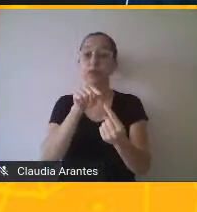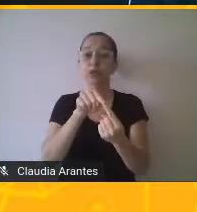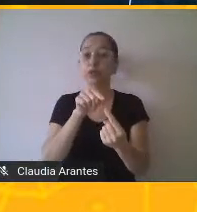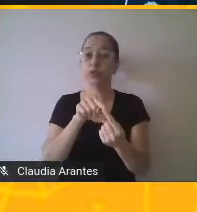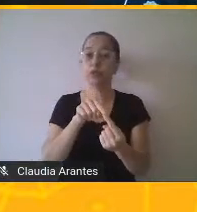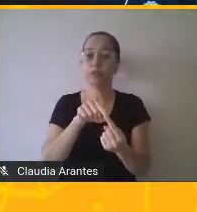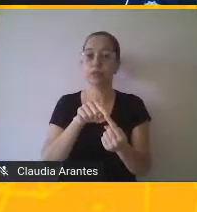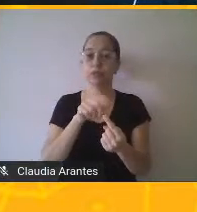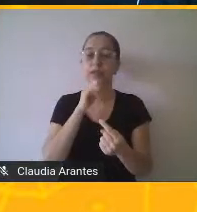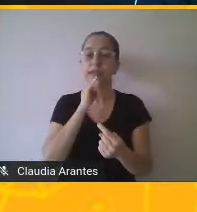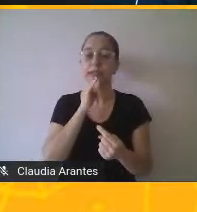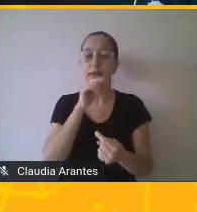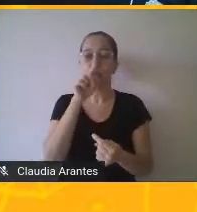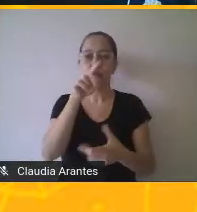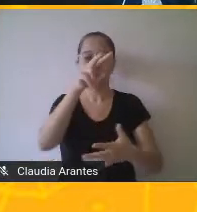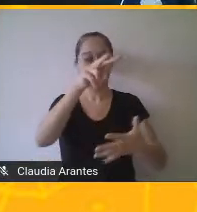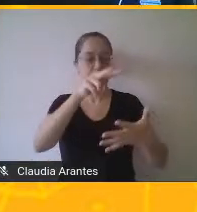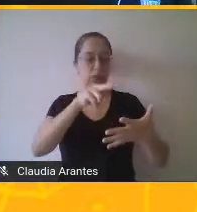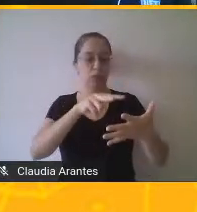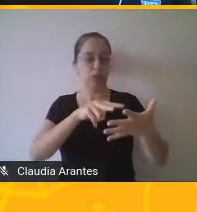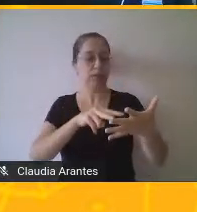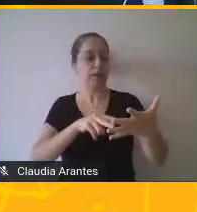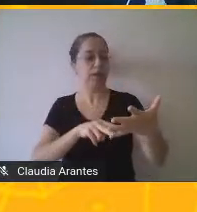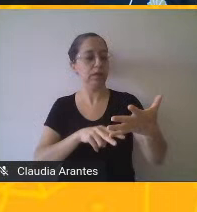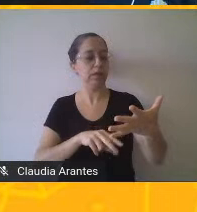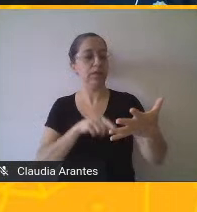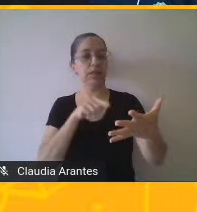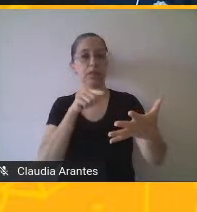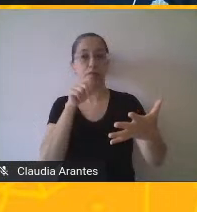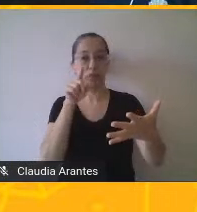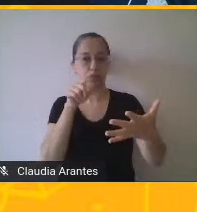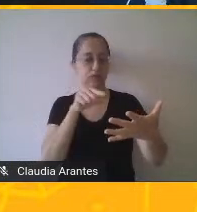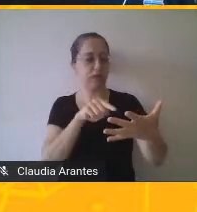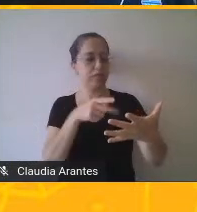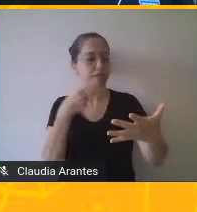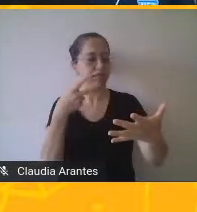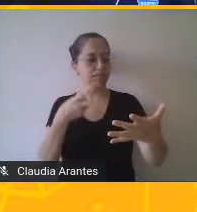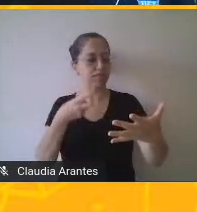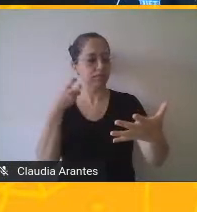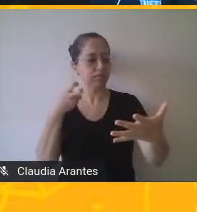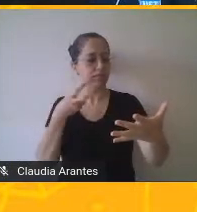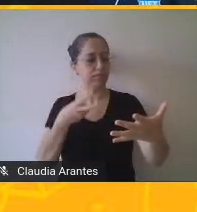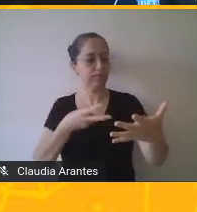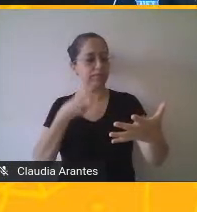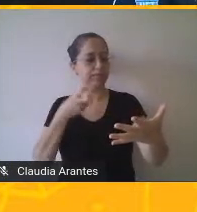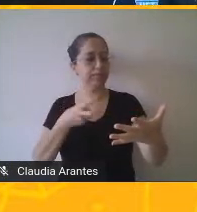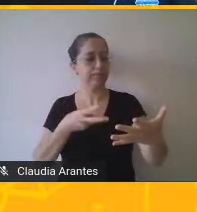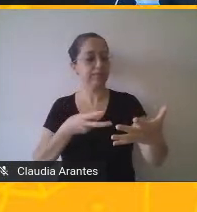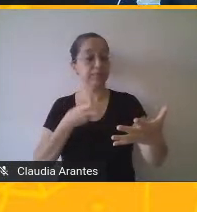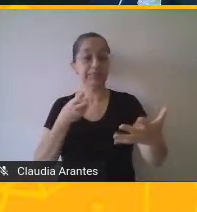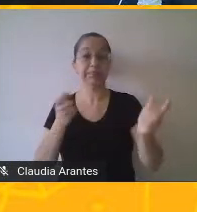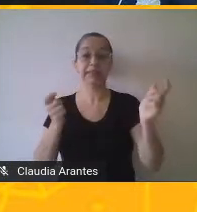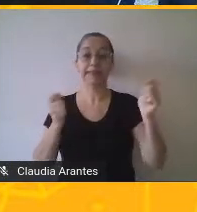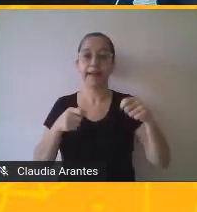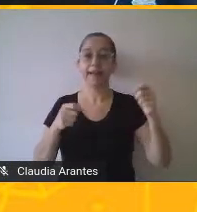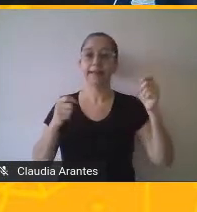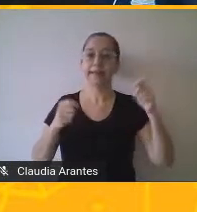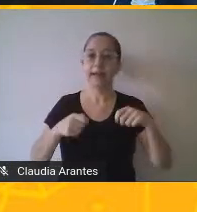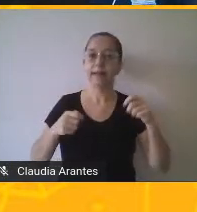lê o texto, você vai ver que esses pontos principais estão tendo um ponto de domínio,